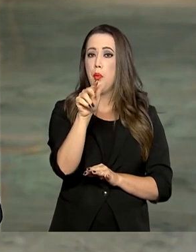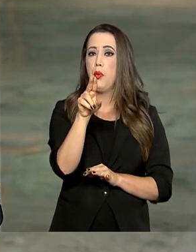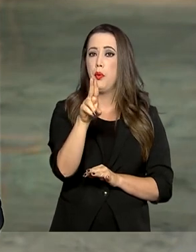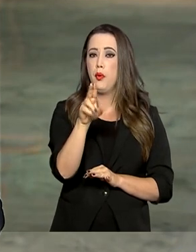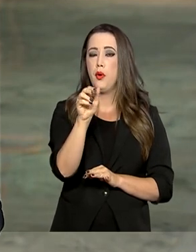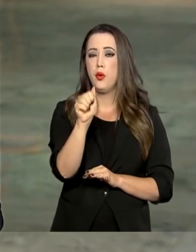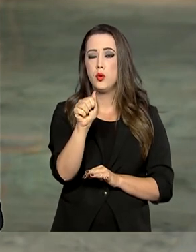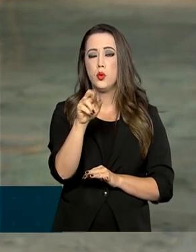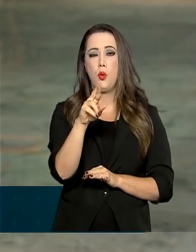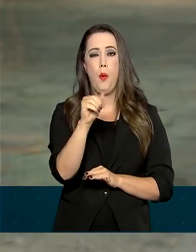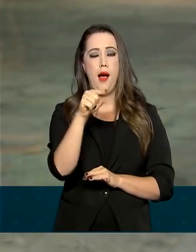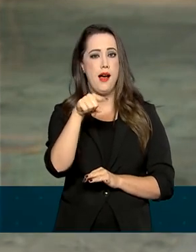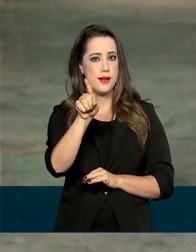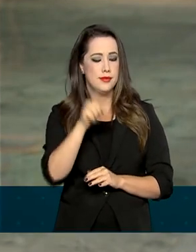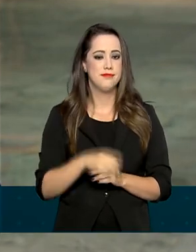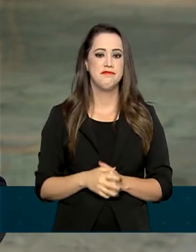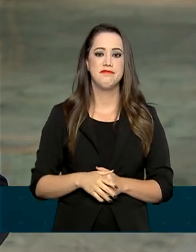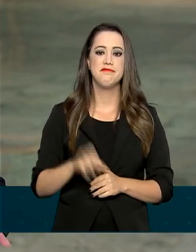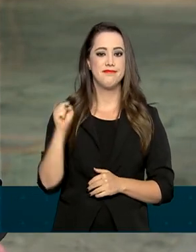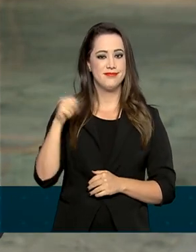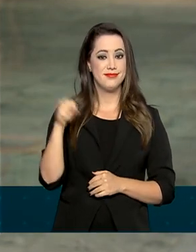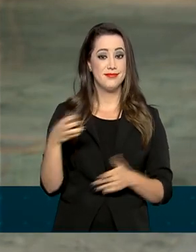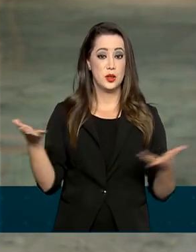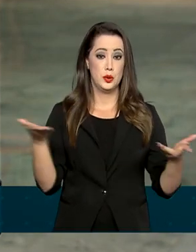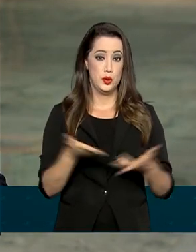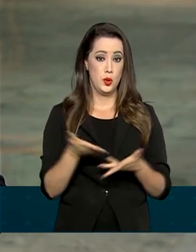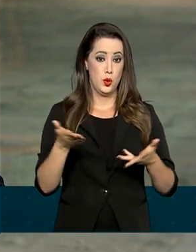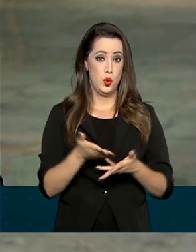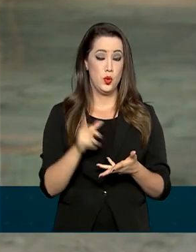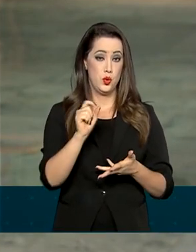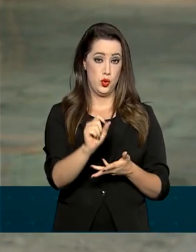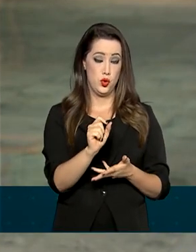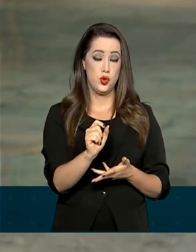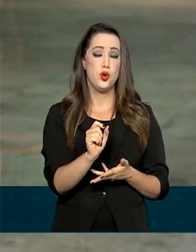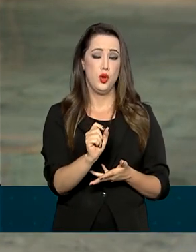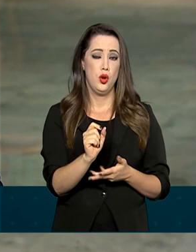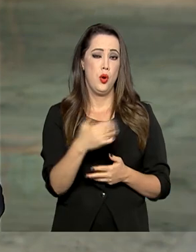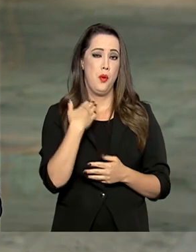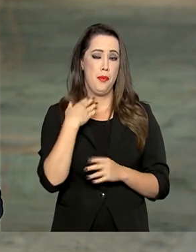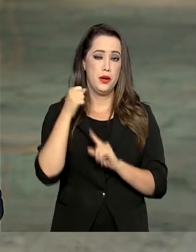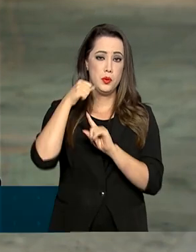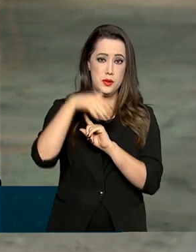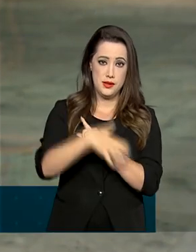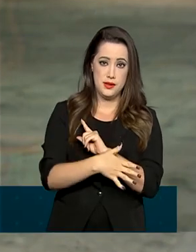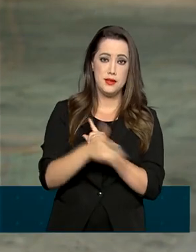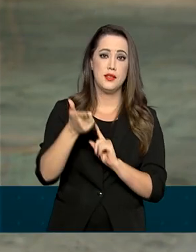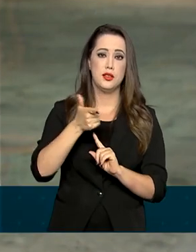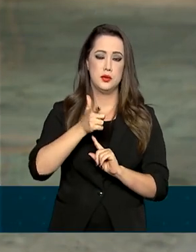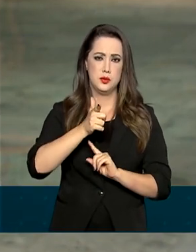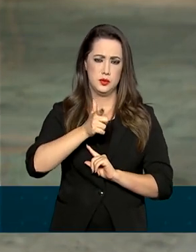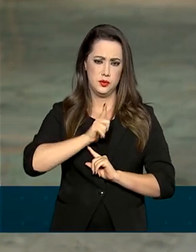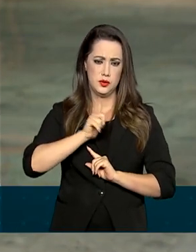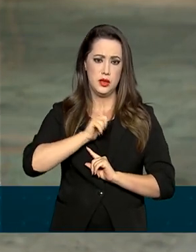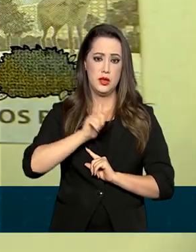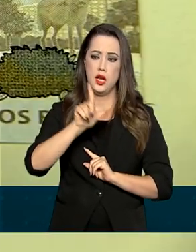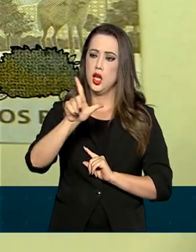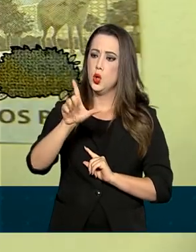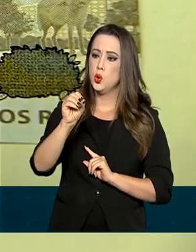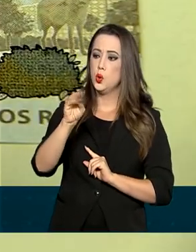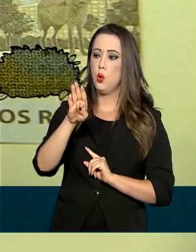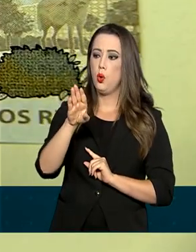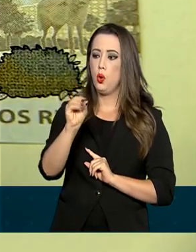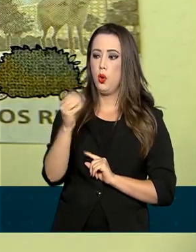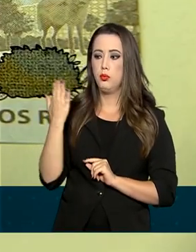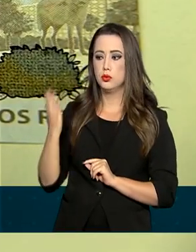a nova nota de R$ 200 foi lançada oficialmente hoje pelo Banco Central e tem o lobo-guará ilustrado nessa nota. É um animal, um